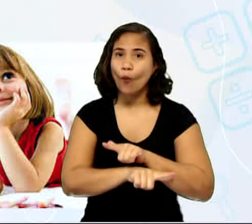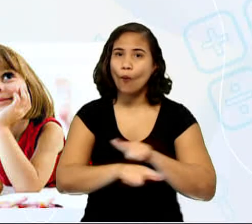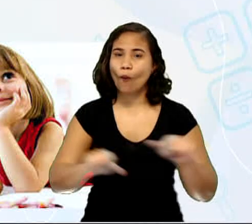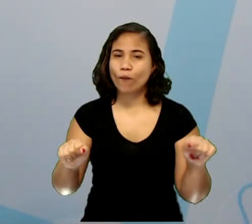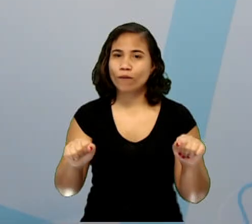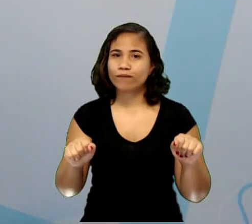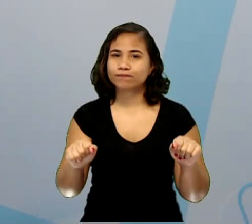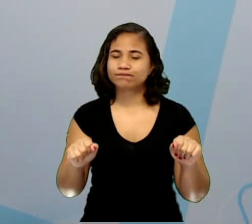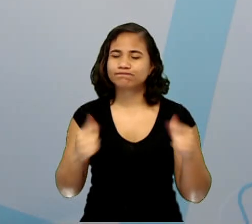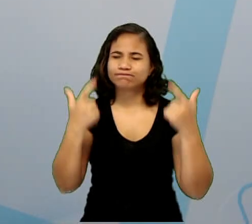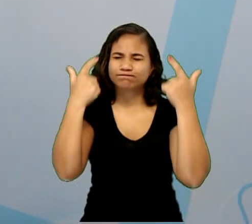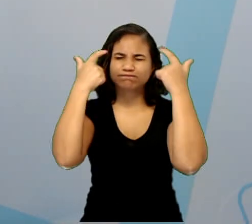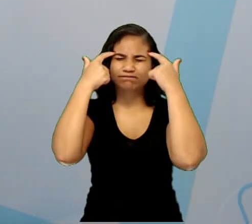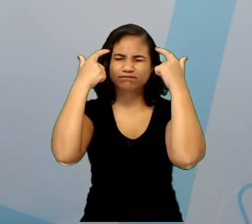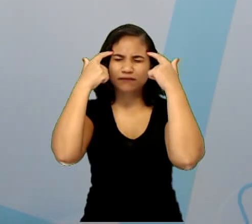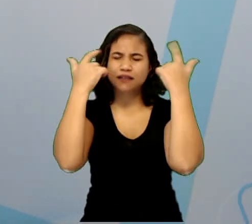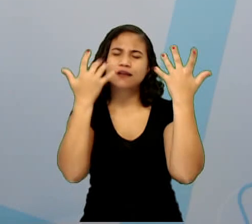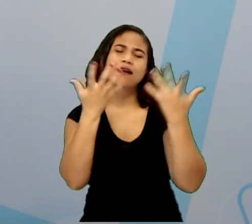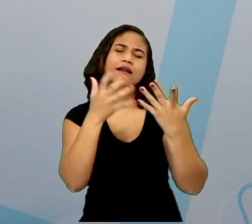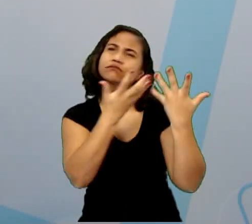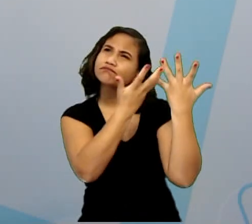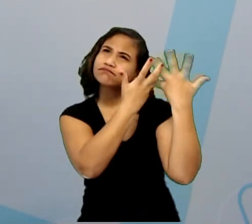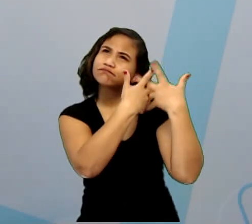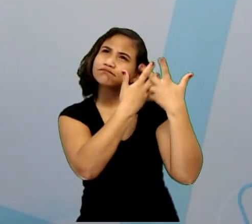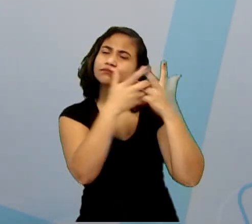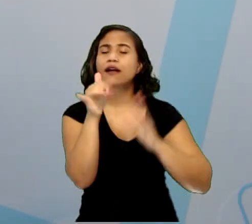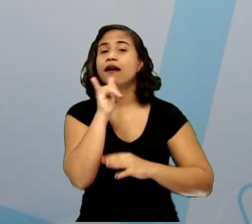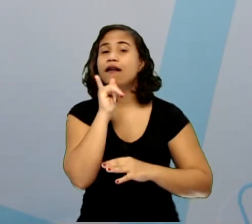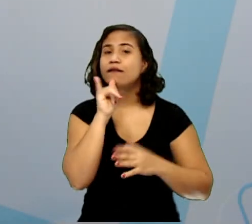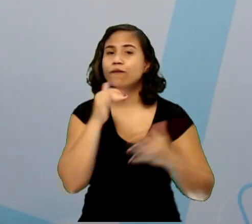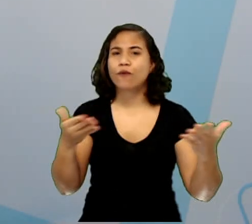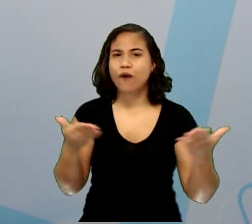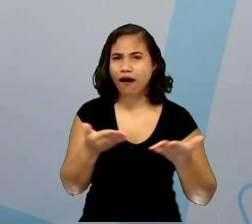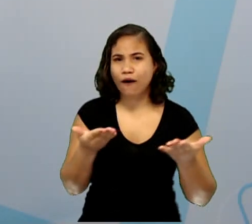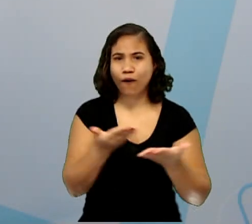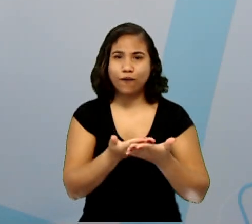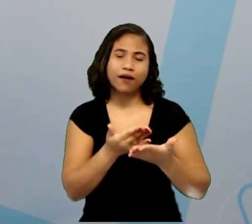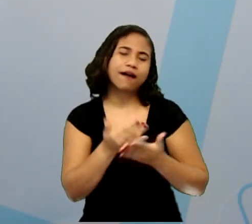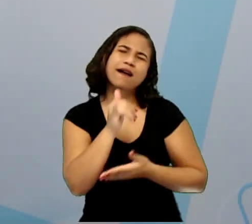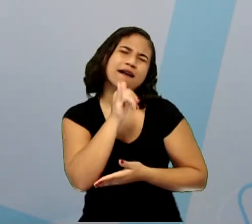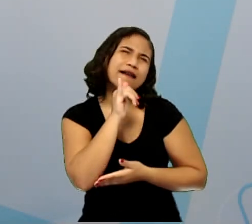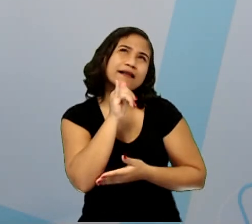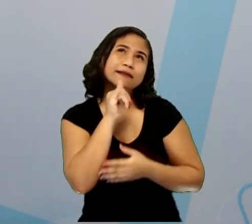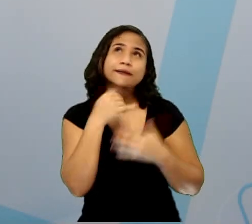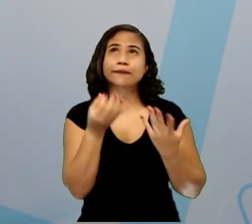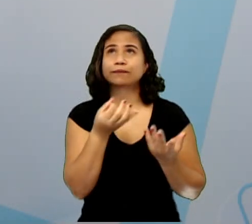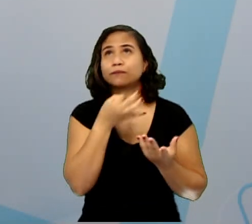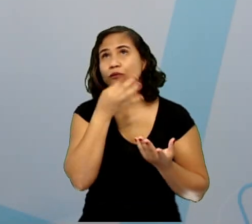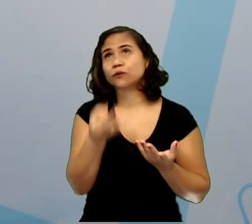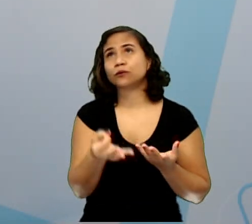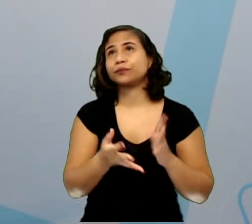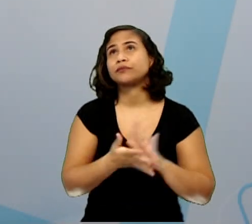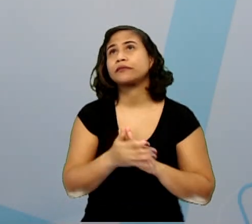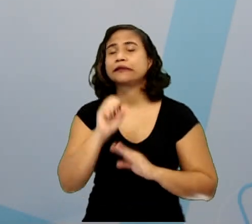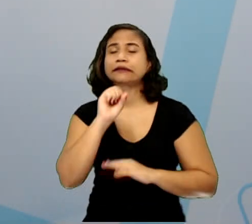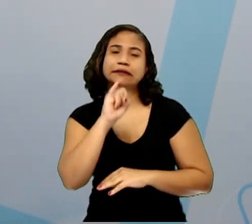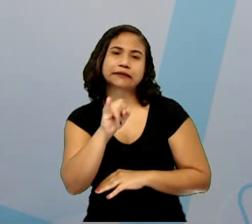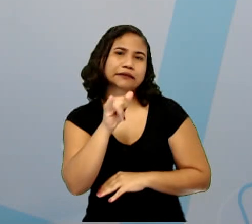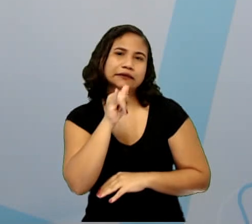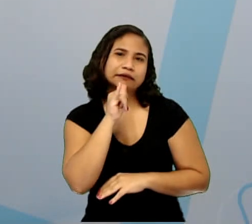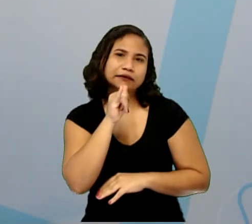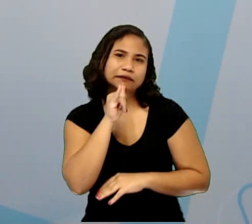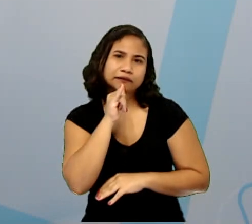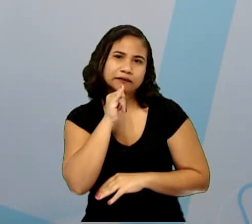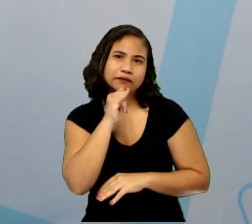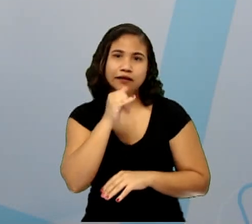Vamos pensar, vamos supor, na aula de hoje. Exemplo, se por acaso os seres